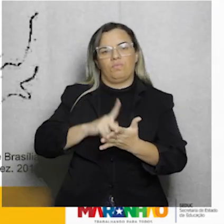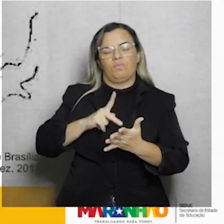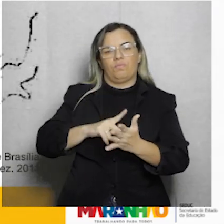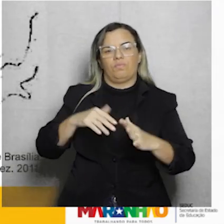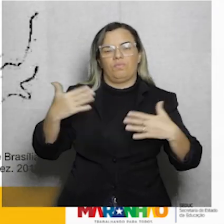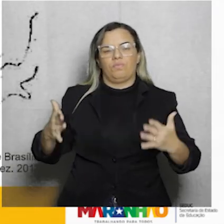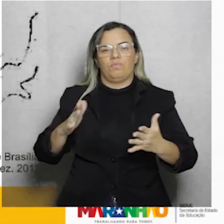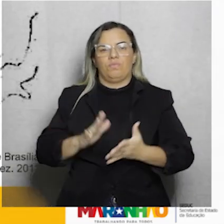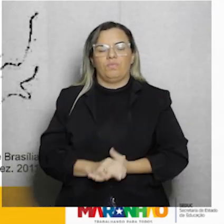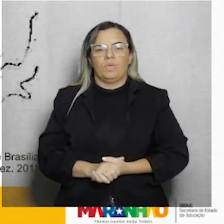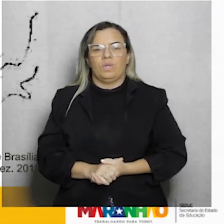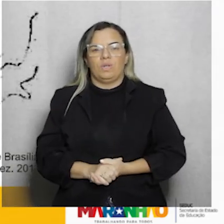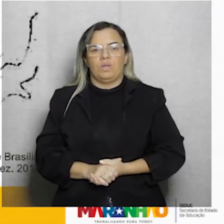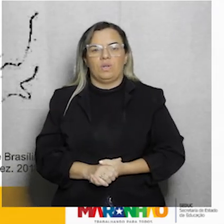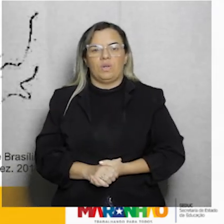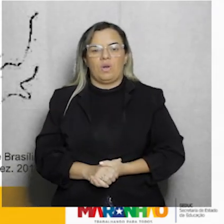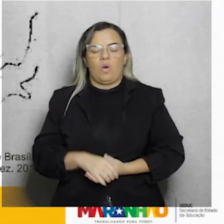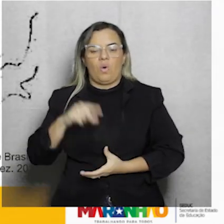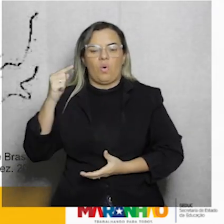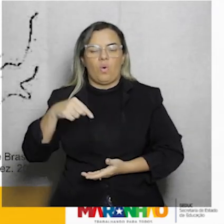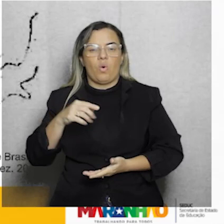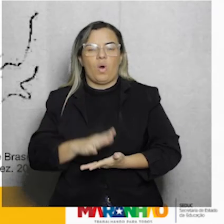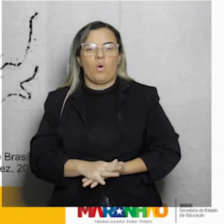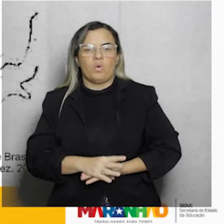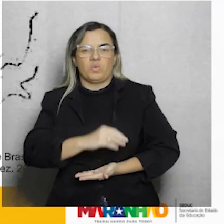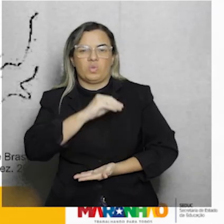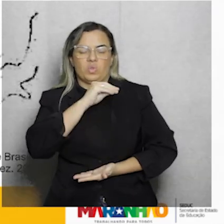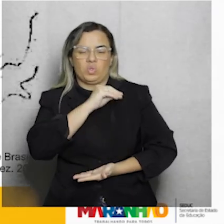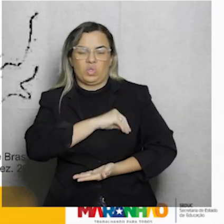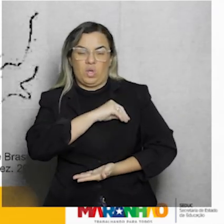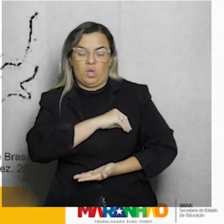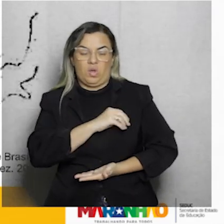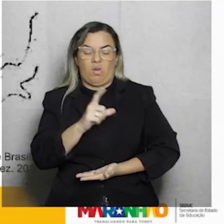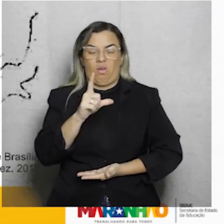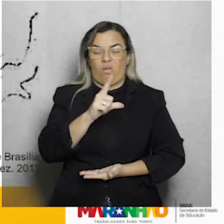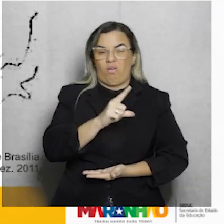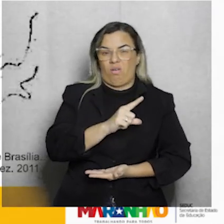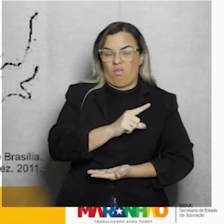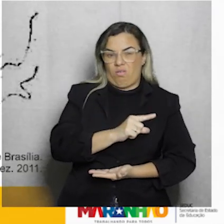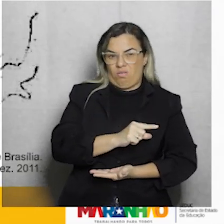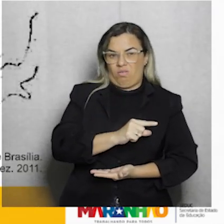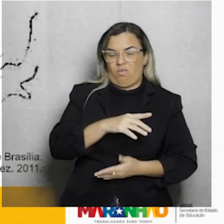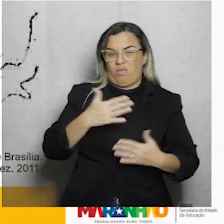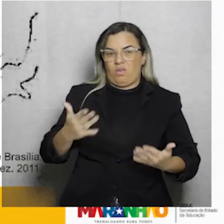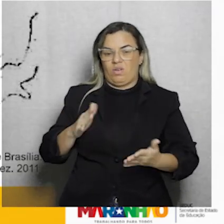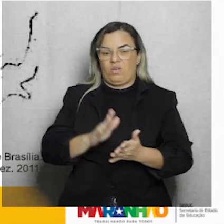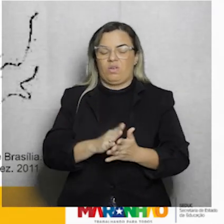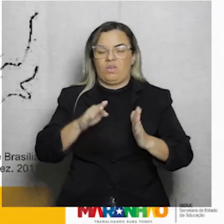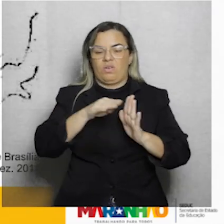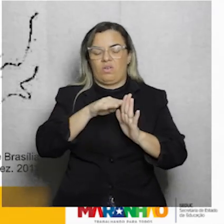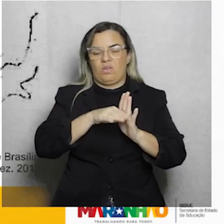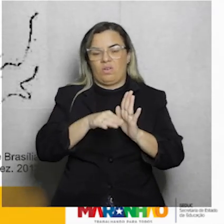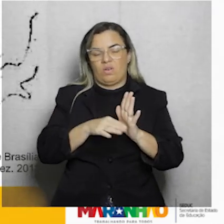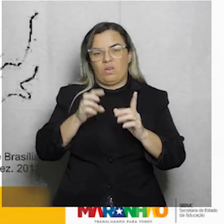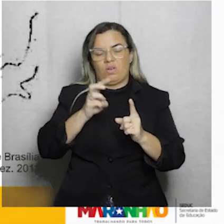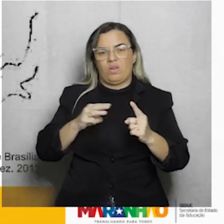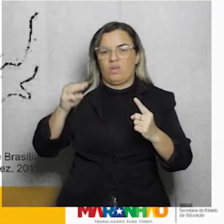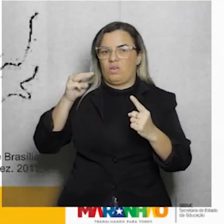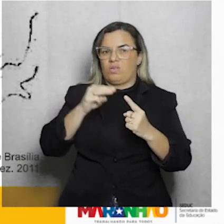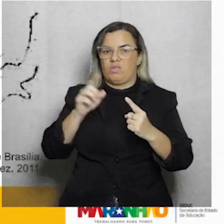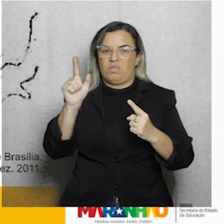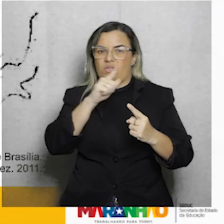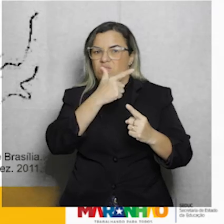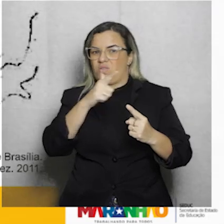pelo arrocho salarial. Onde o plano de metas não foi capaz de solucionar tais